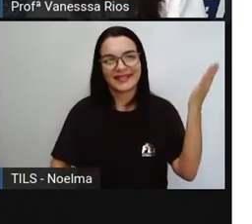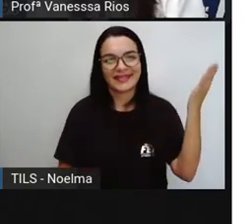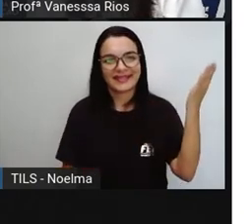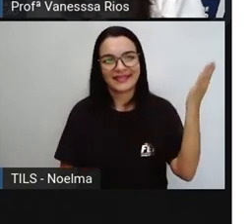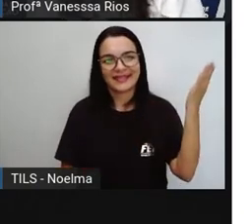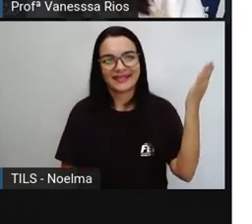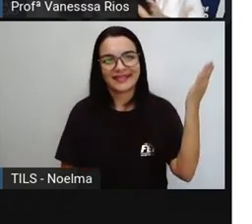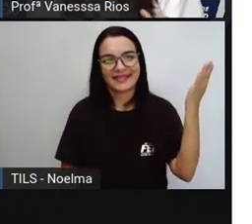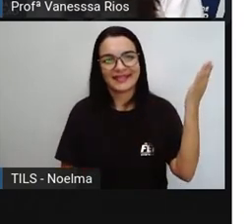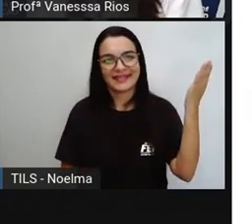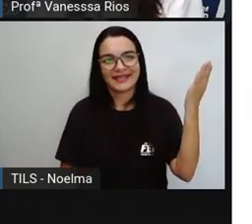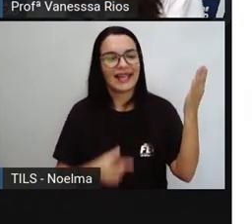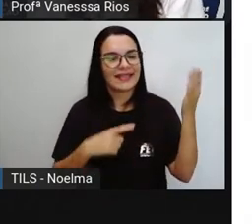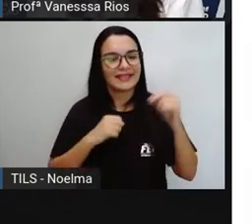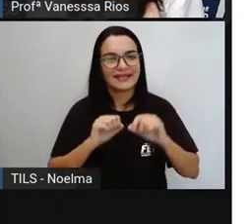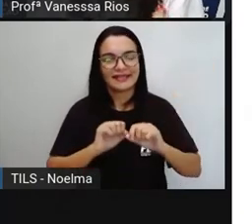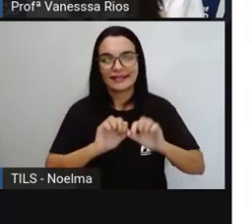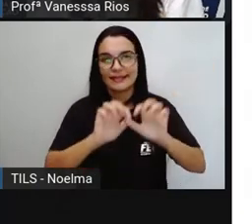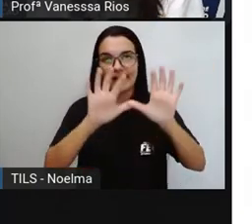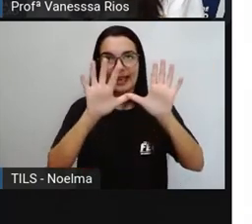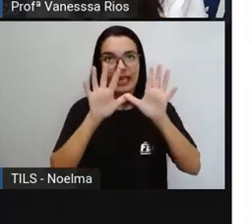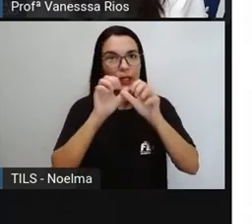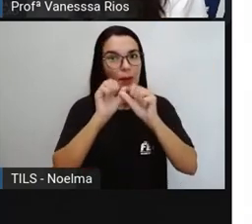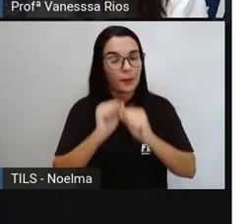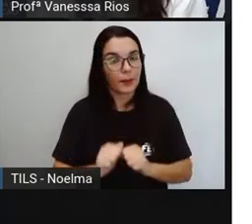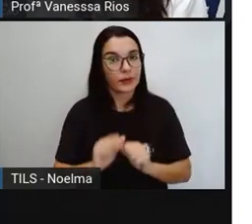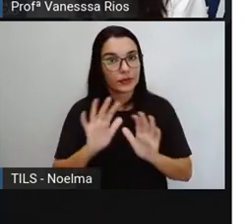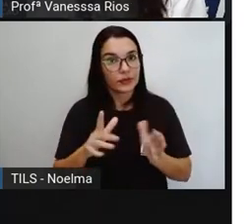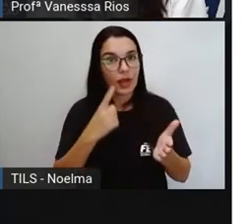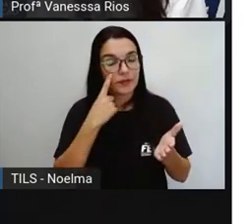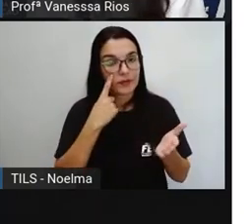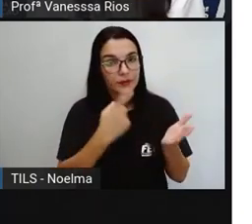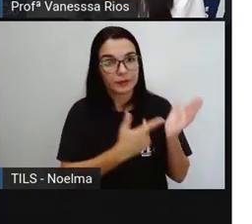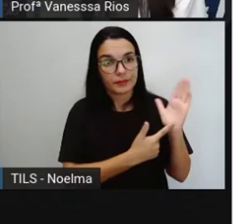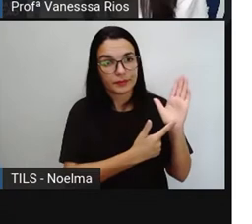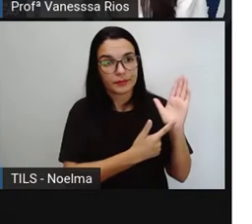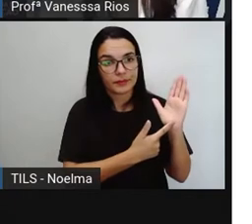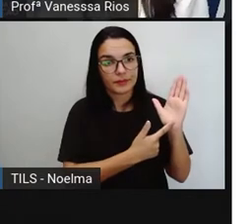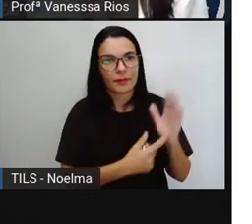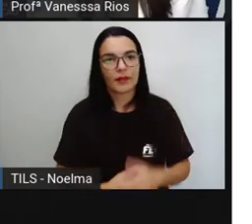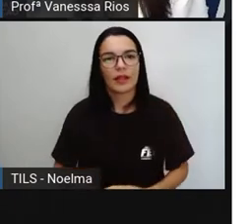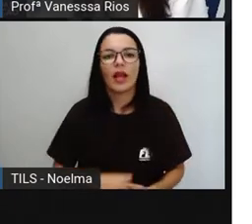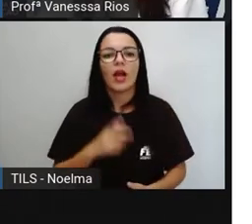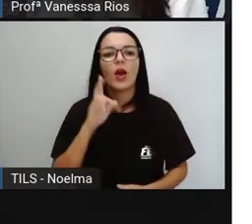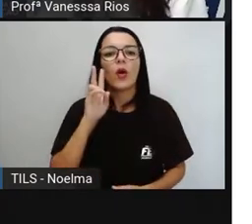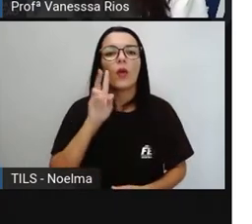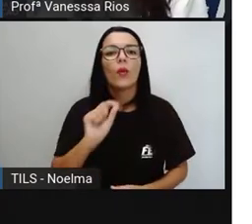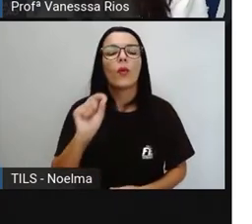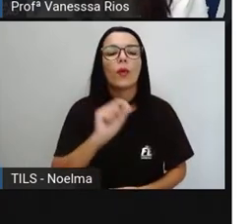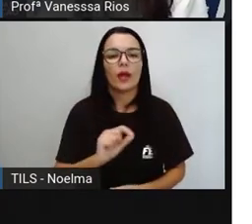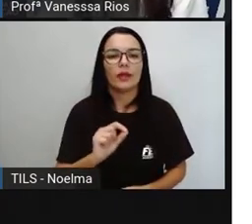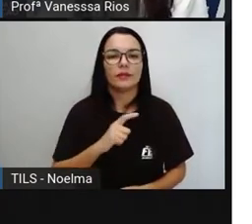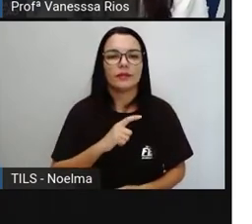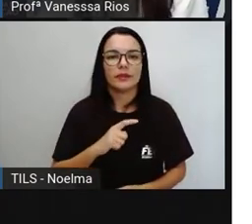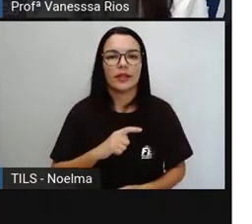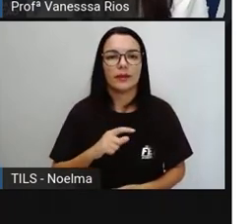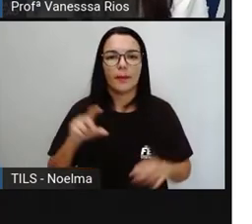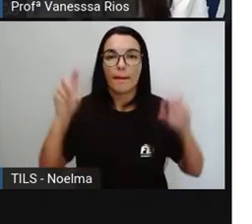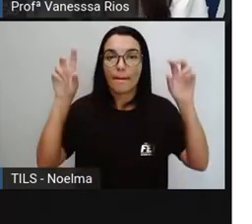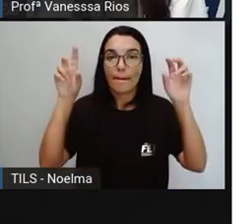Estão, então, de forma bem clara e que a gente já pode identificar. Então, a gente já consegue identificar aí, ó.